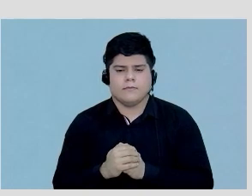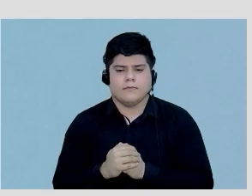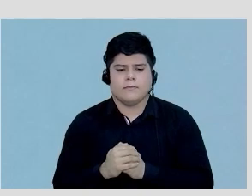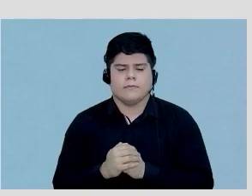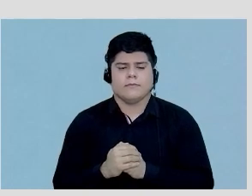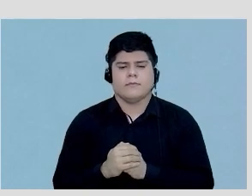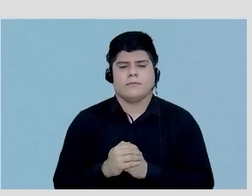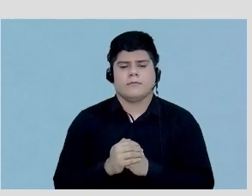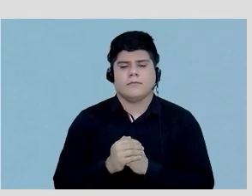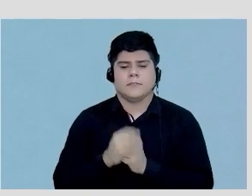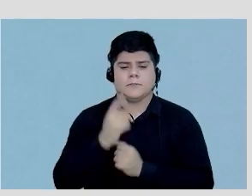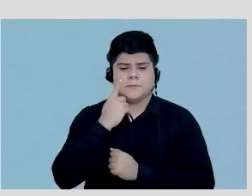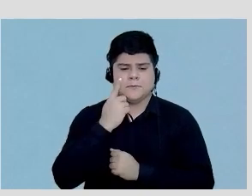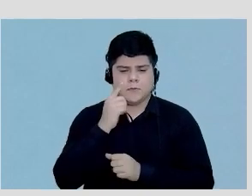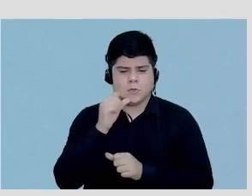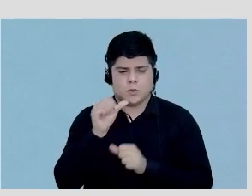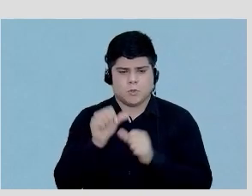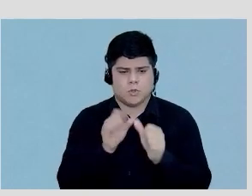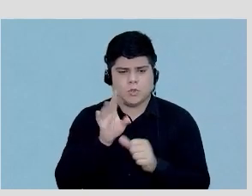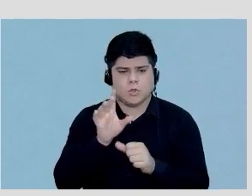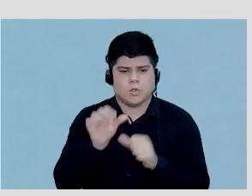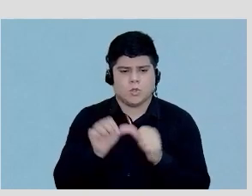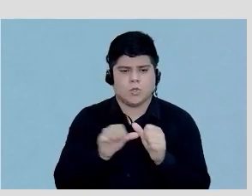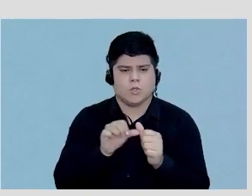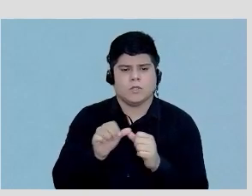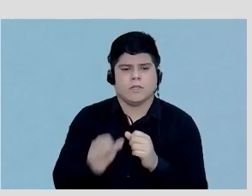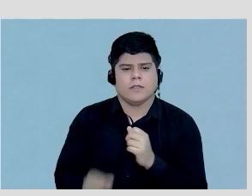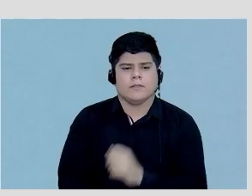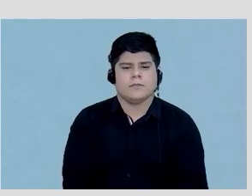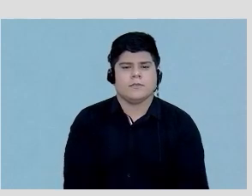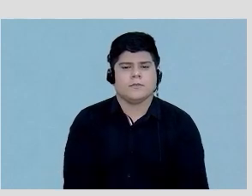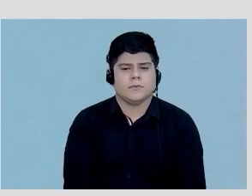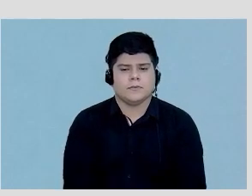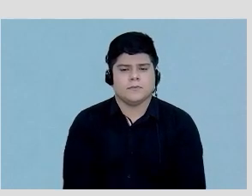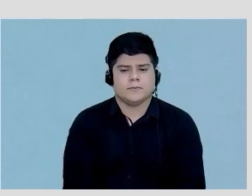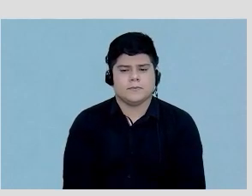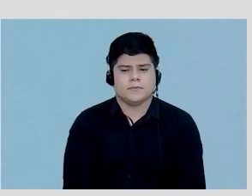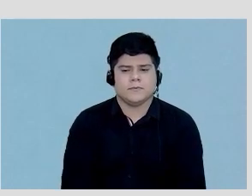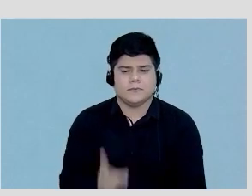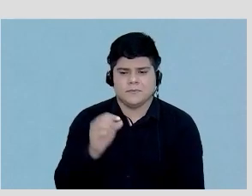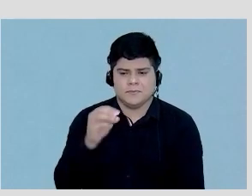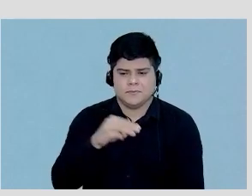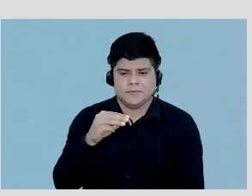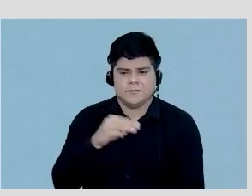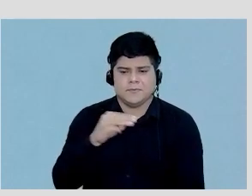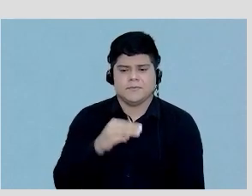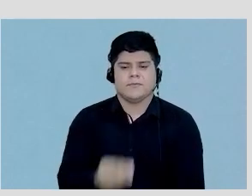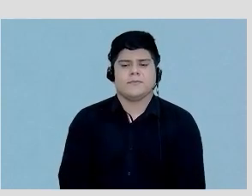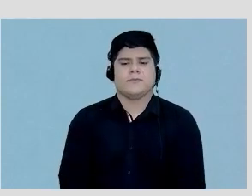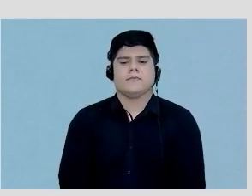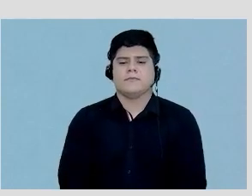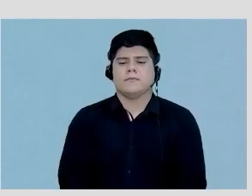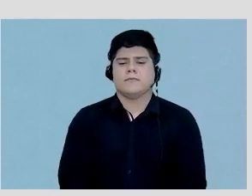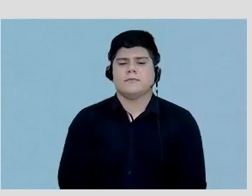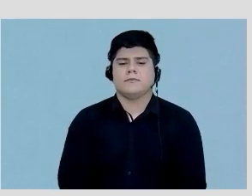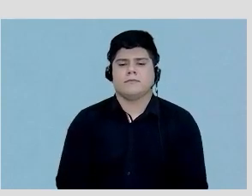Deixa eu só trocar aqui. Só um minuto aqui. Deixa eu